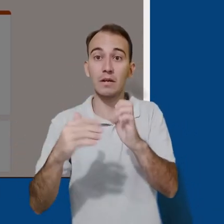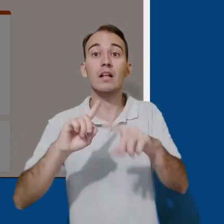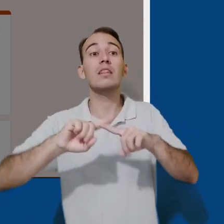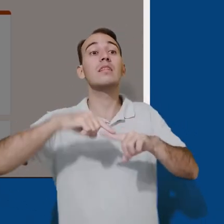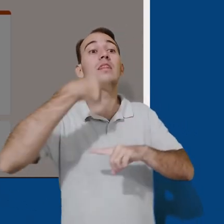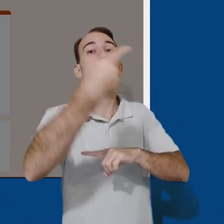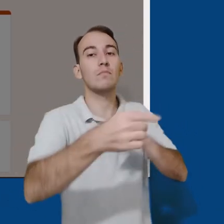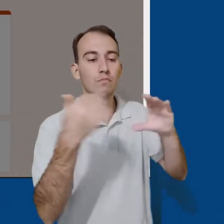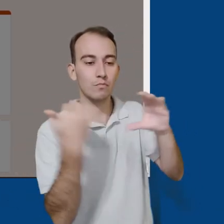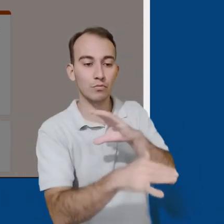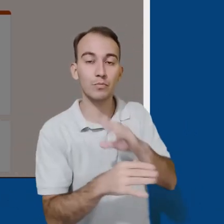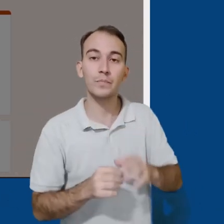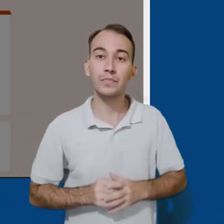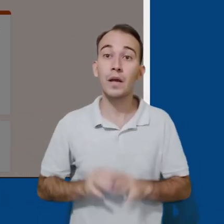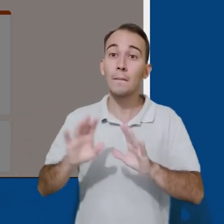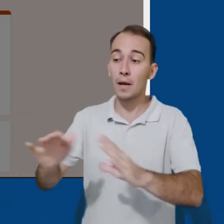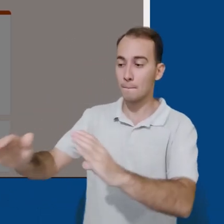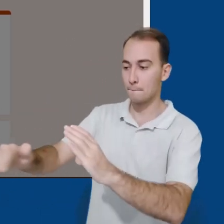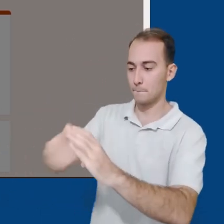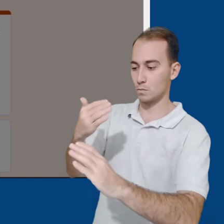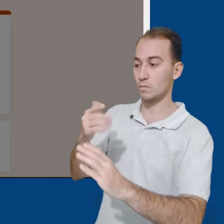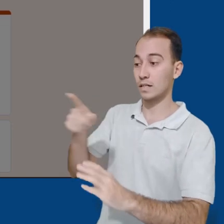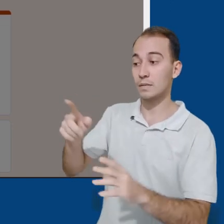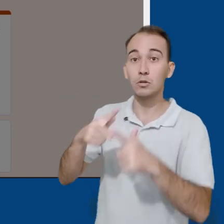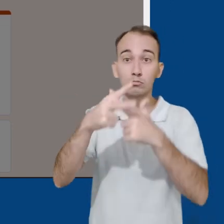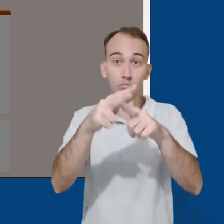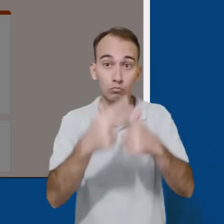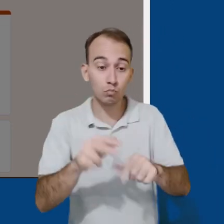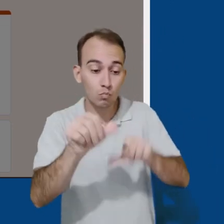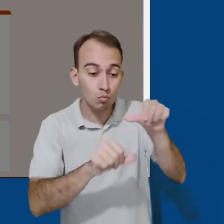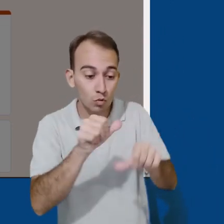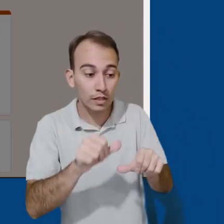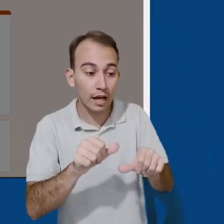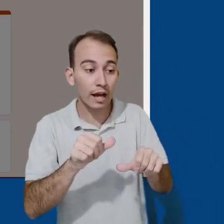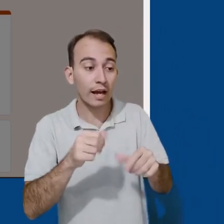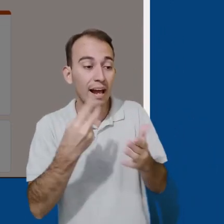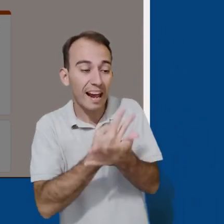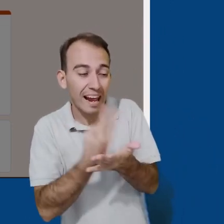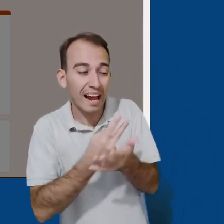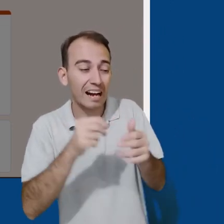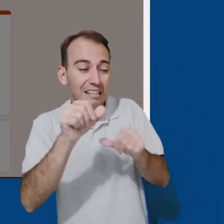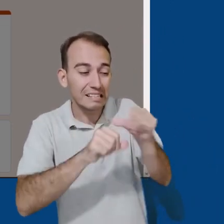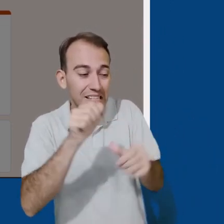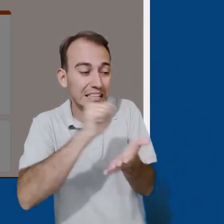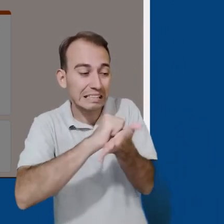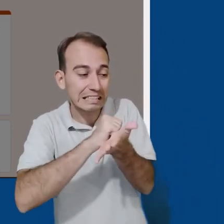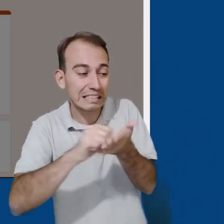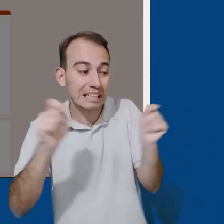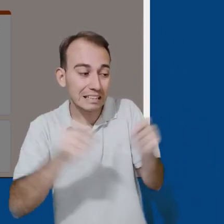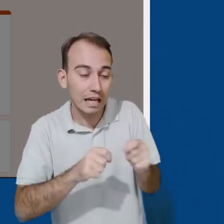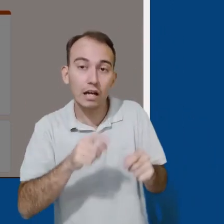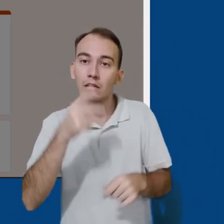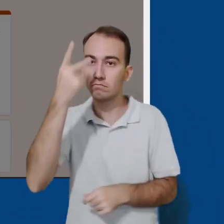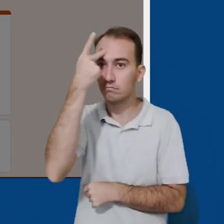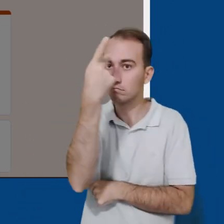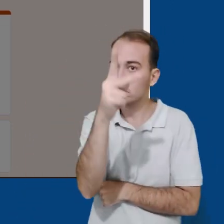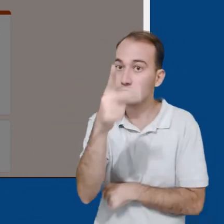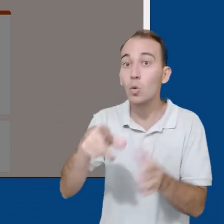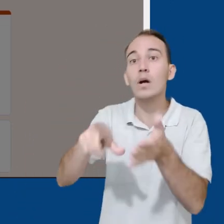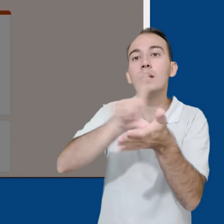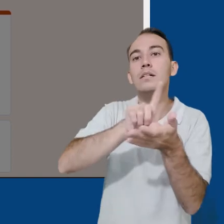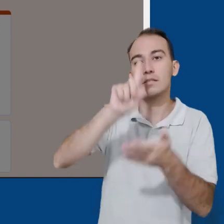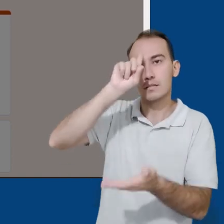Podemos habilitar se o participante poderá editar as respostas após o envio ou se ele será definitivo. E por último, podemos escolher